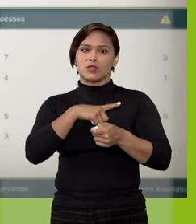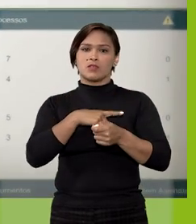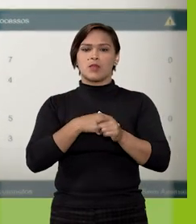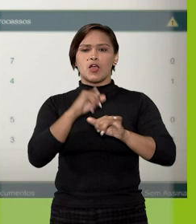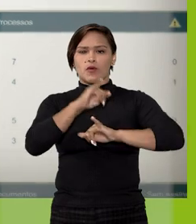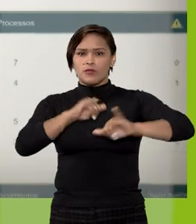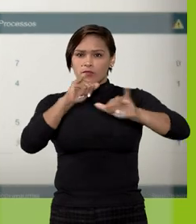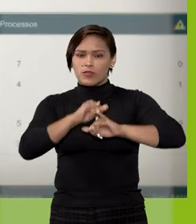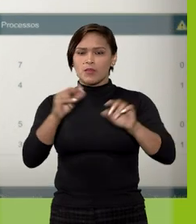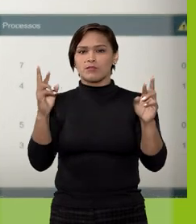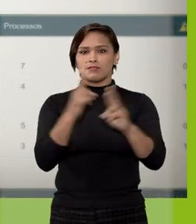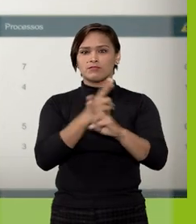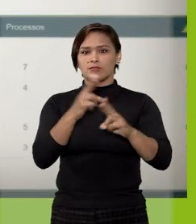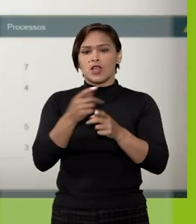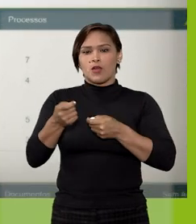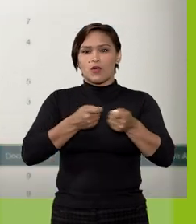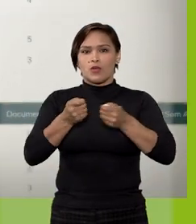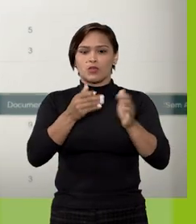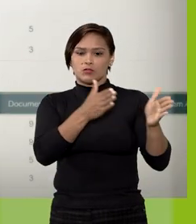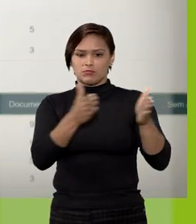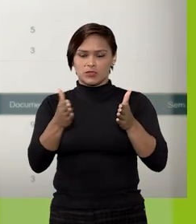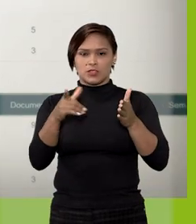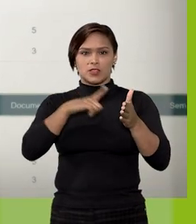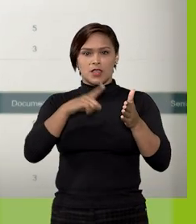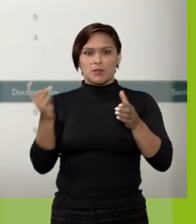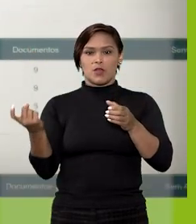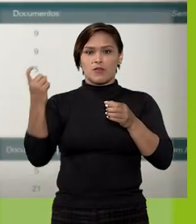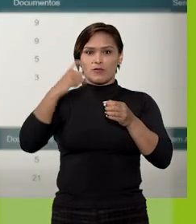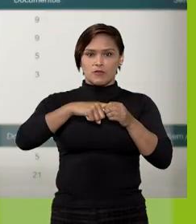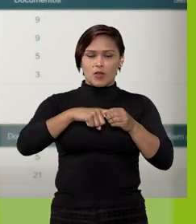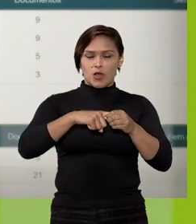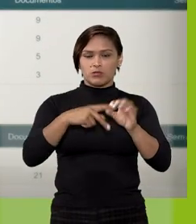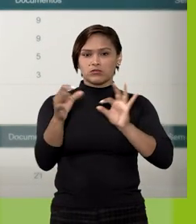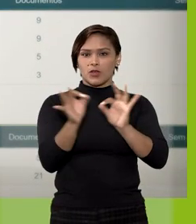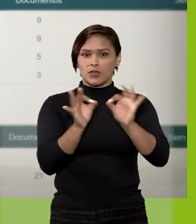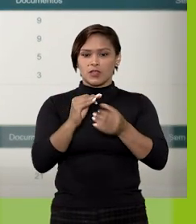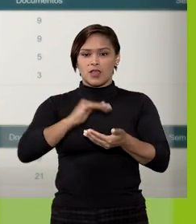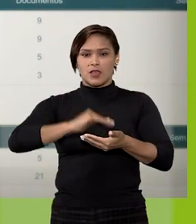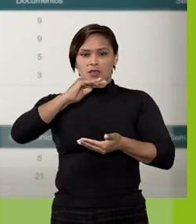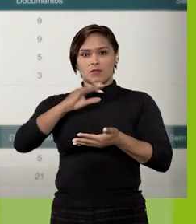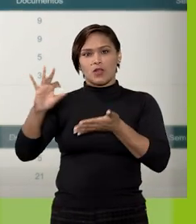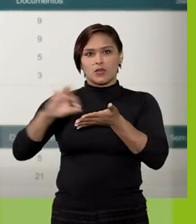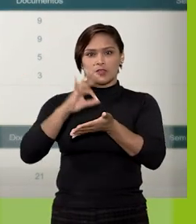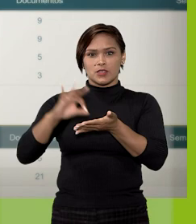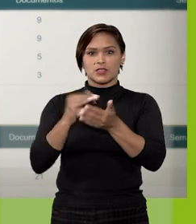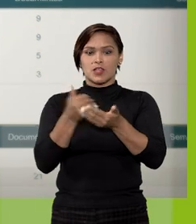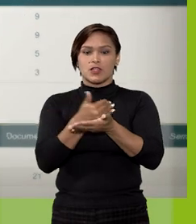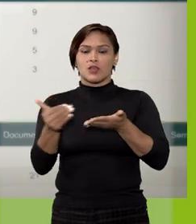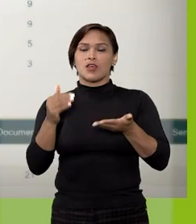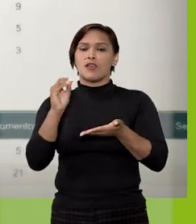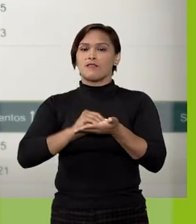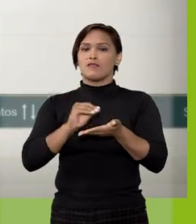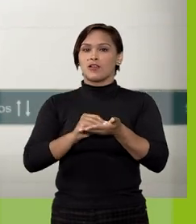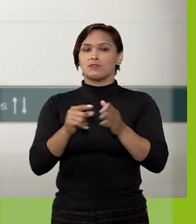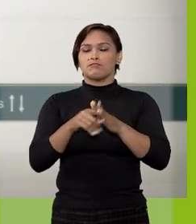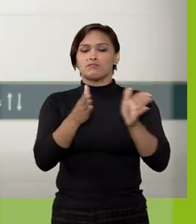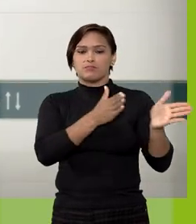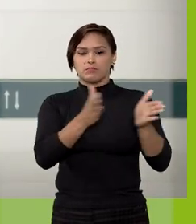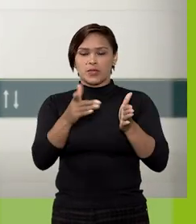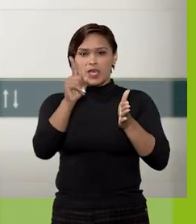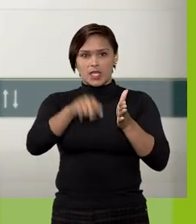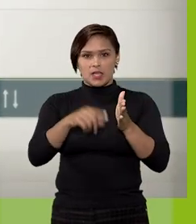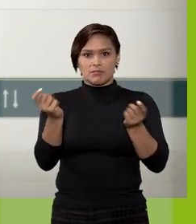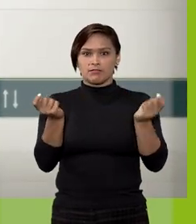dados relacionados a controle de prazos, retornos programados e blocos de assinatura abertos. Para acessar as